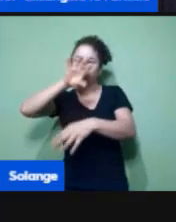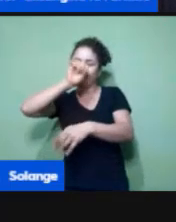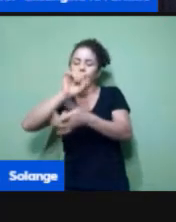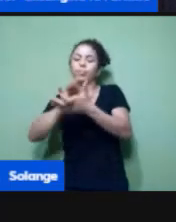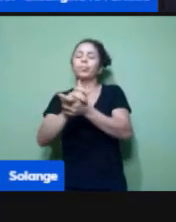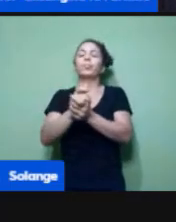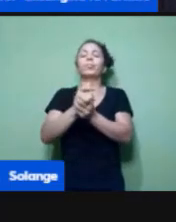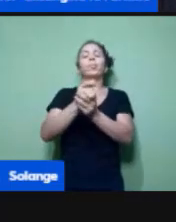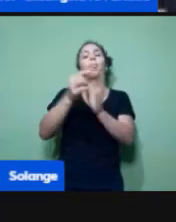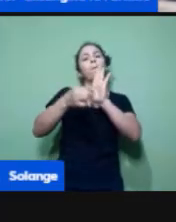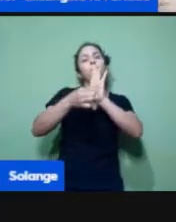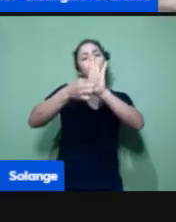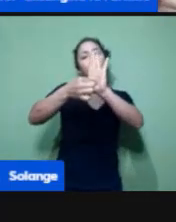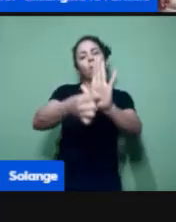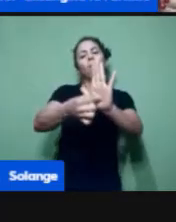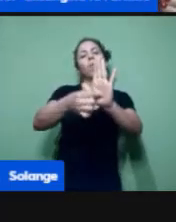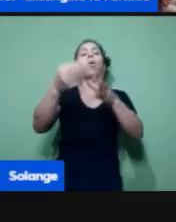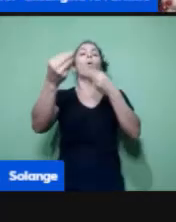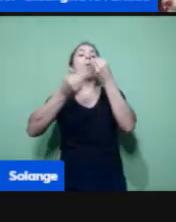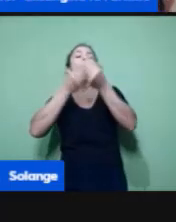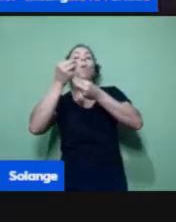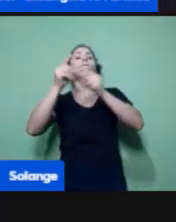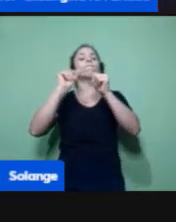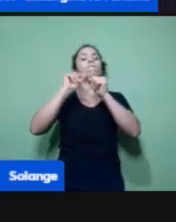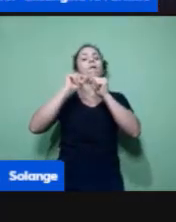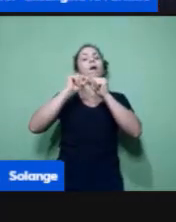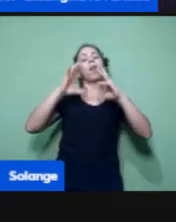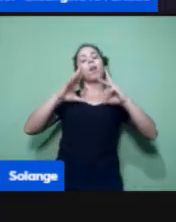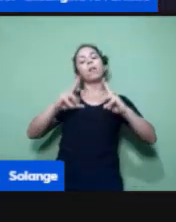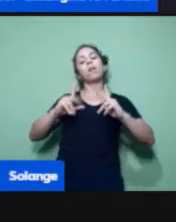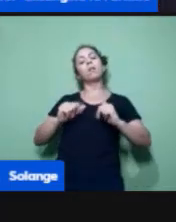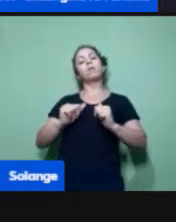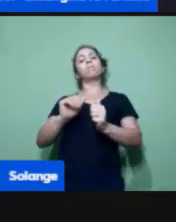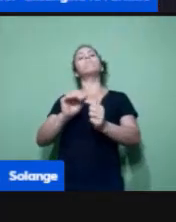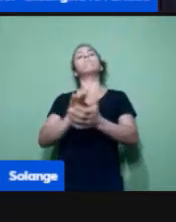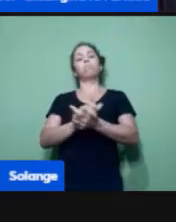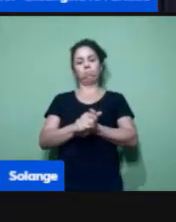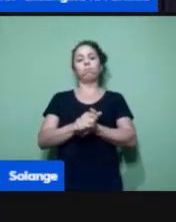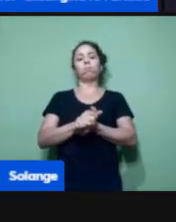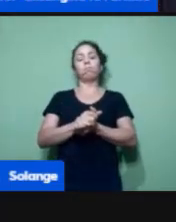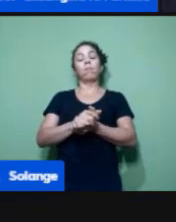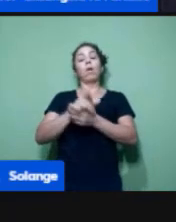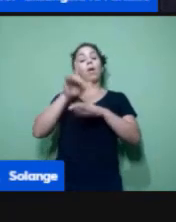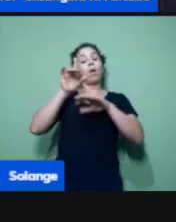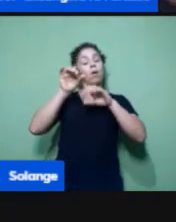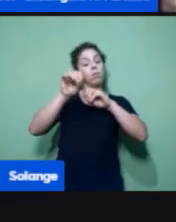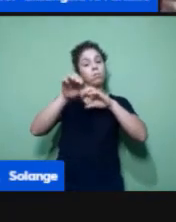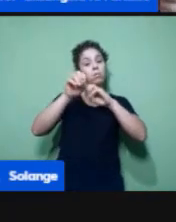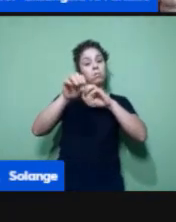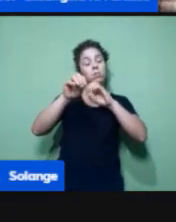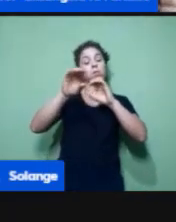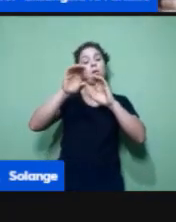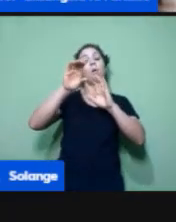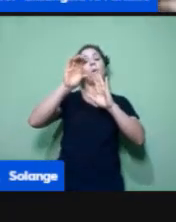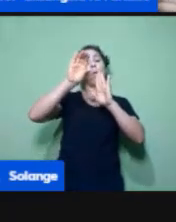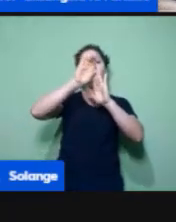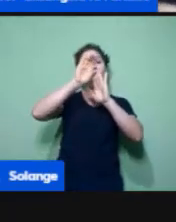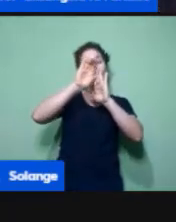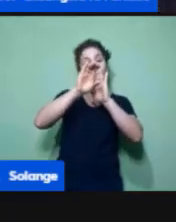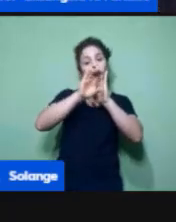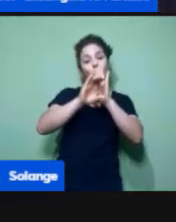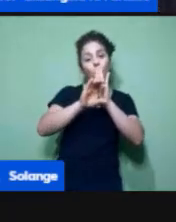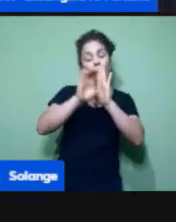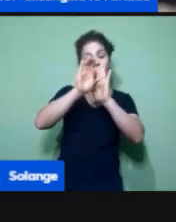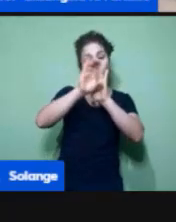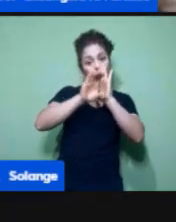mostra, sabe? É uma forma de estar trabalhando o conteúdo e, ao mesmo tempo, estar inserindo como